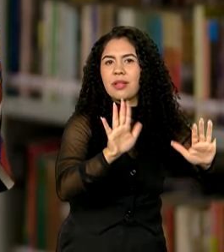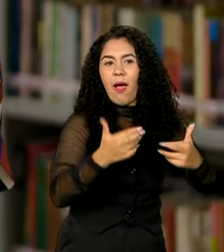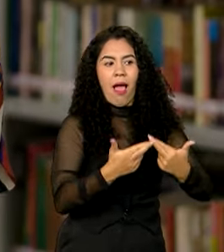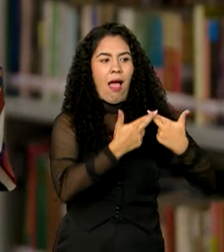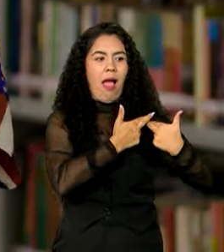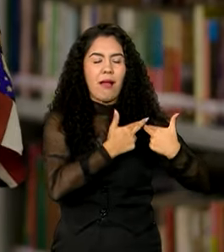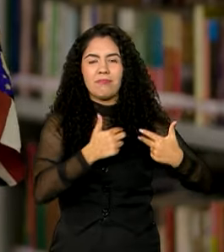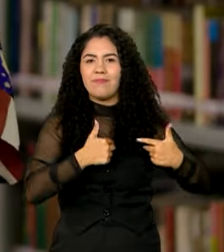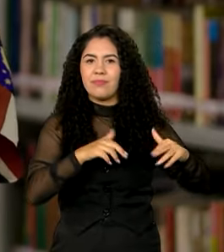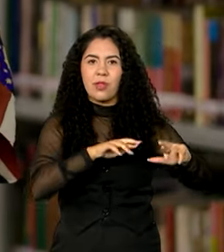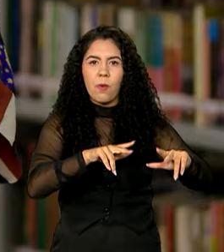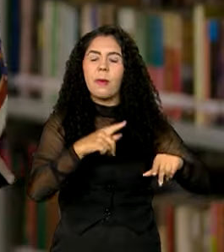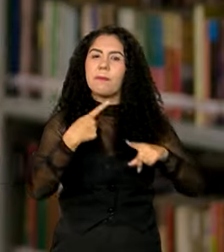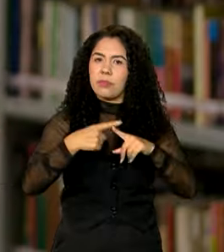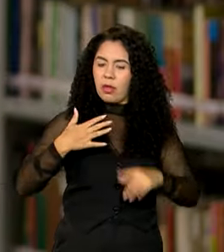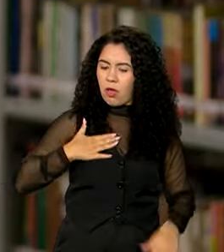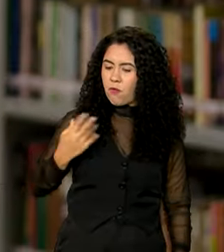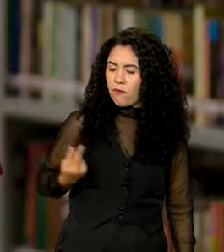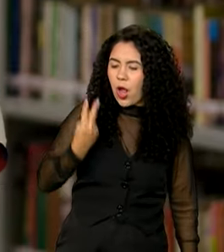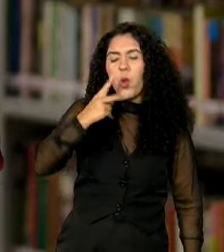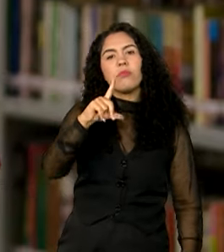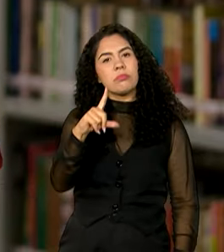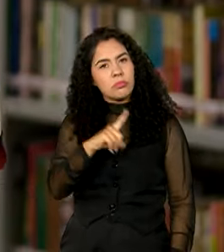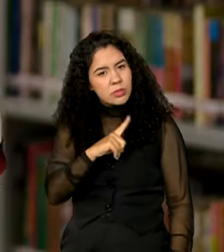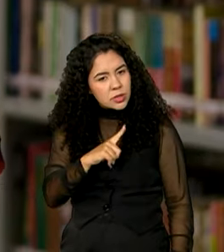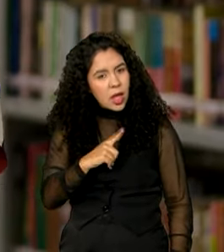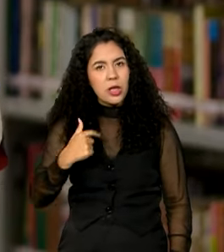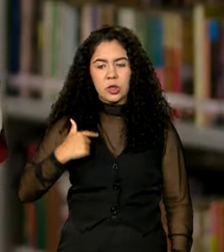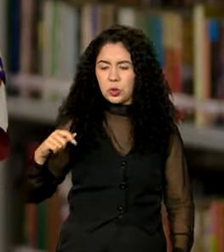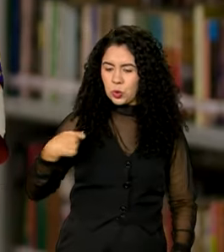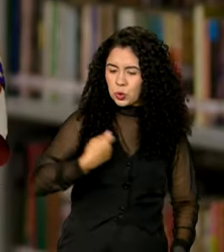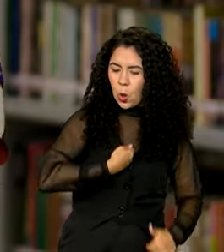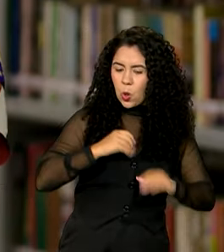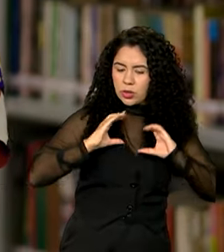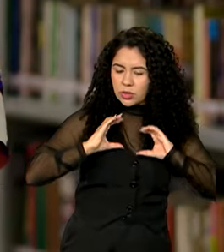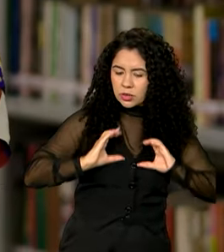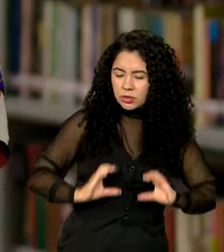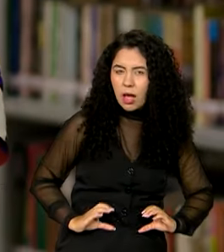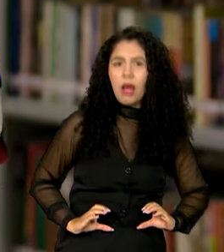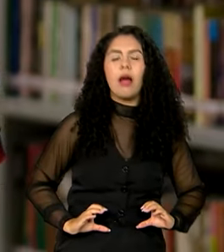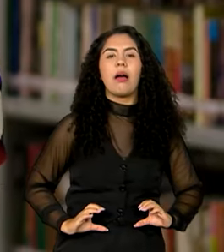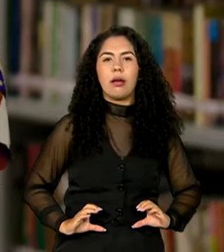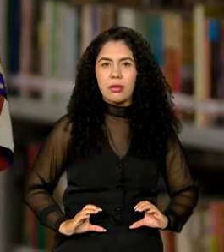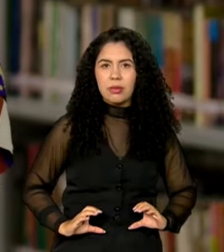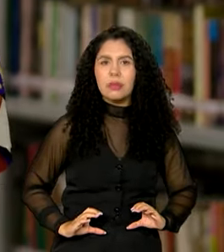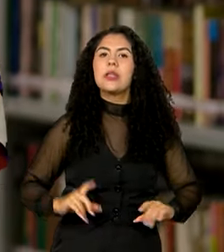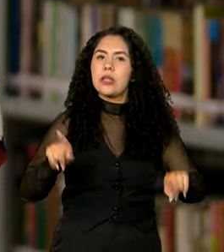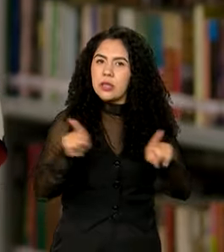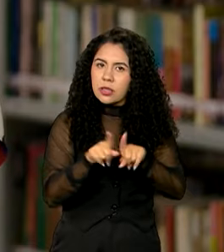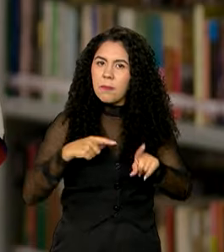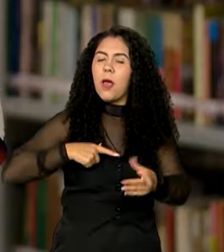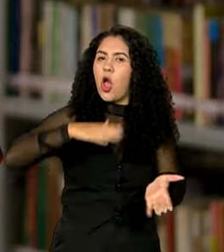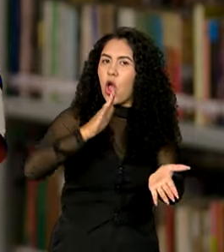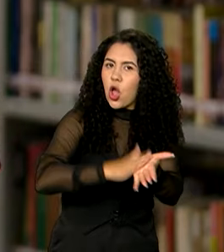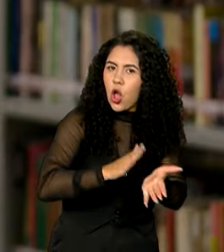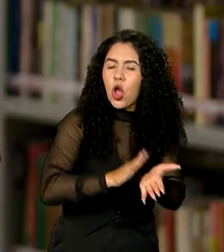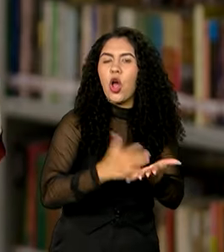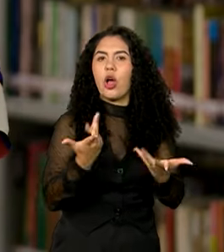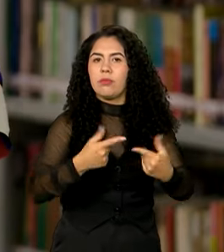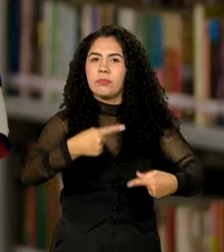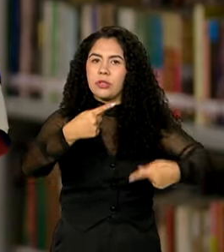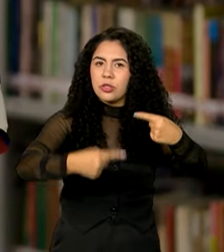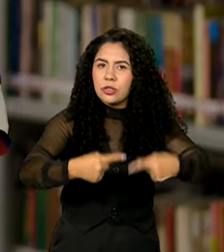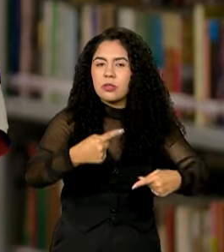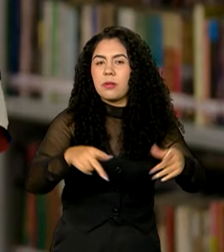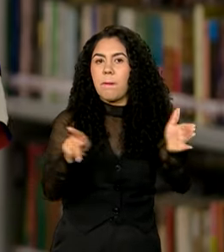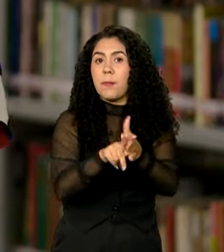o meu valor, eu sou uma cidadã. E que reivindiquem por políticas de